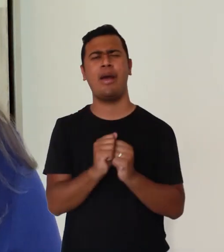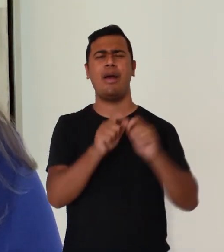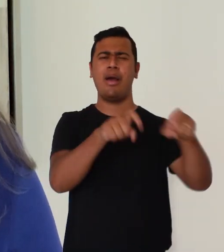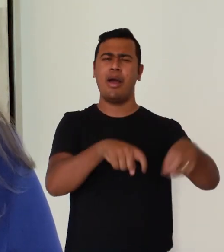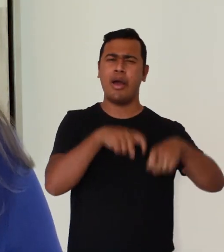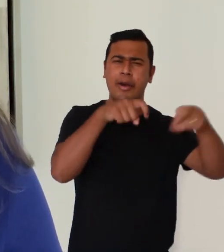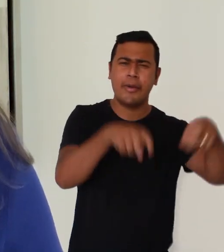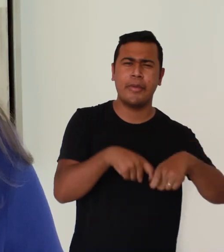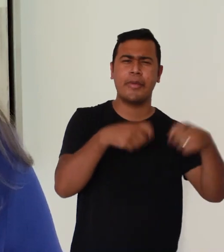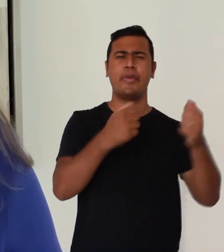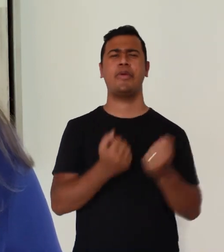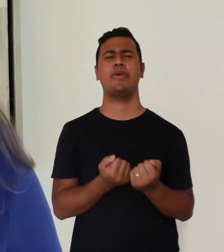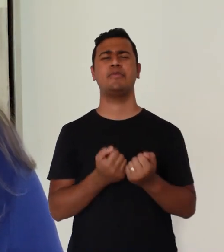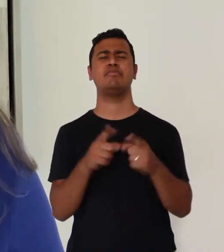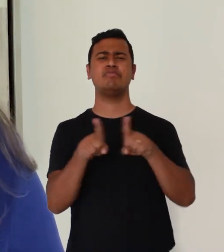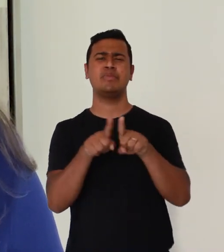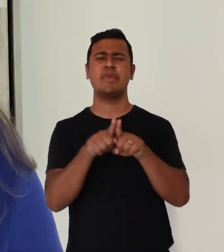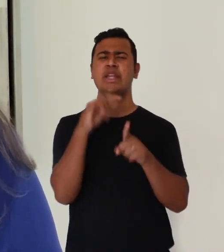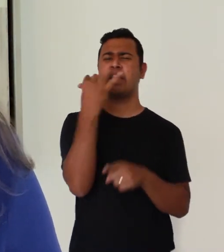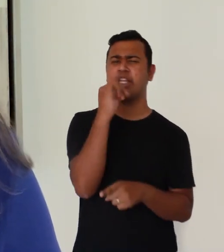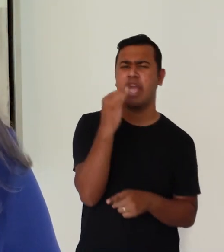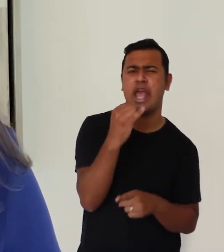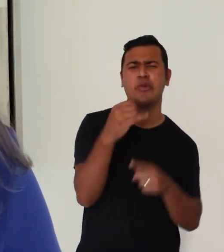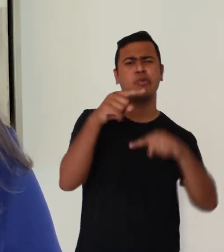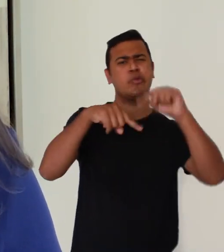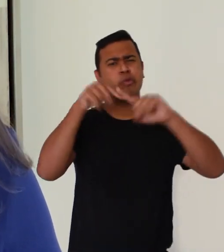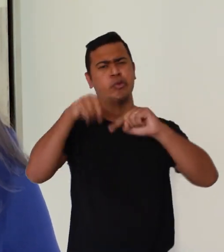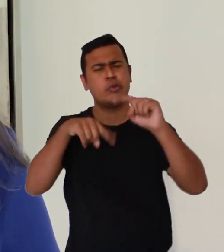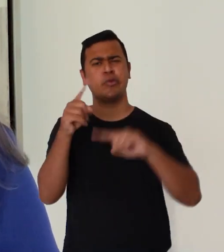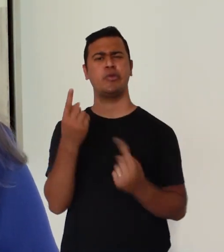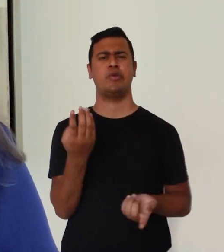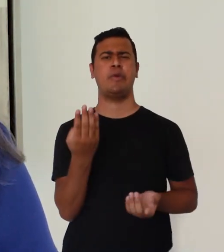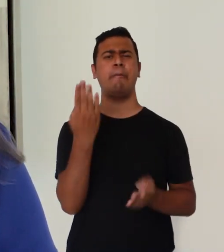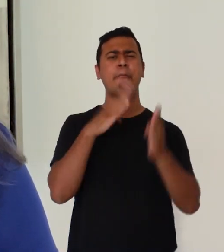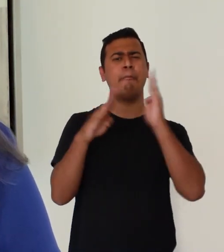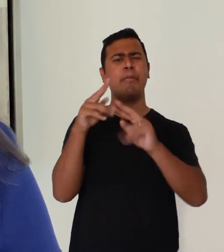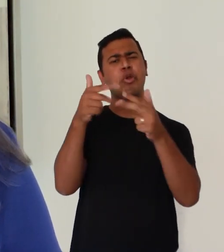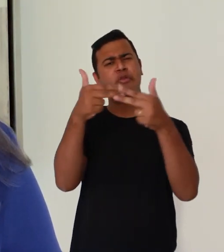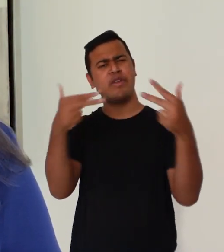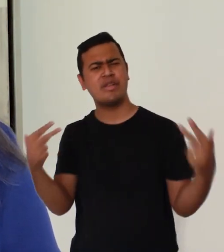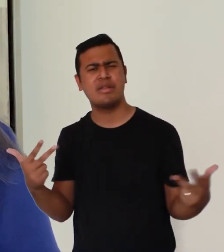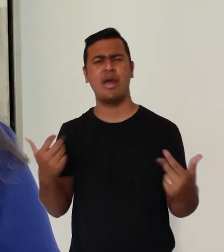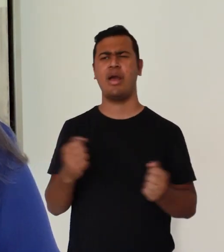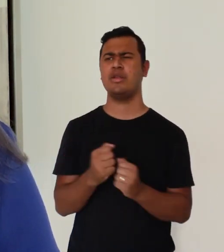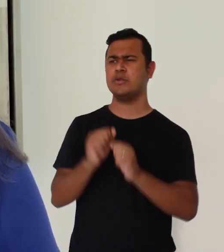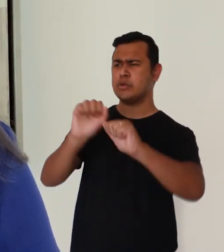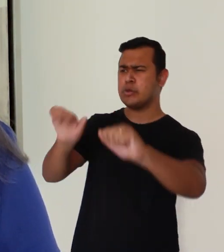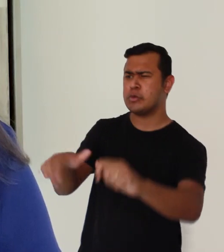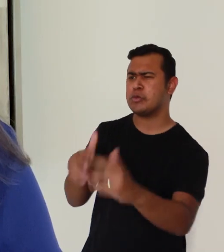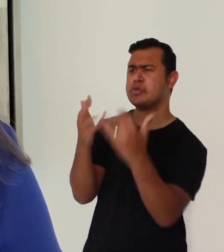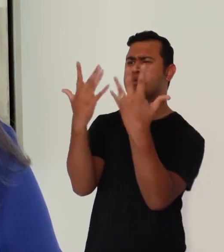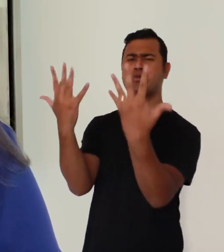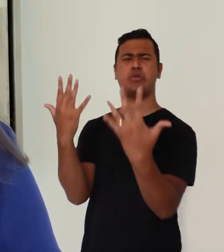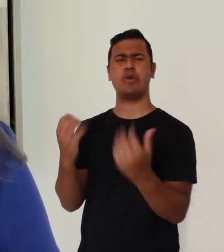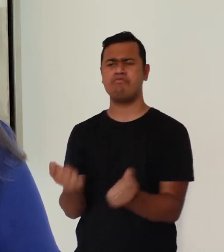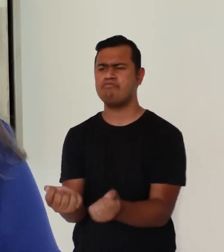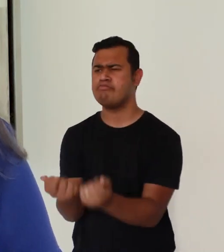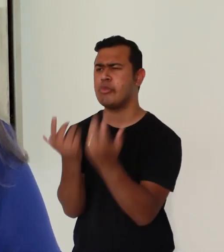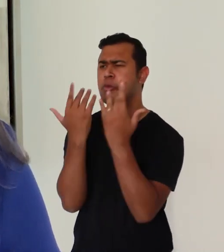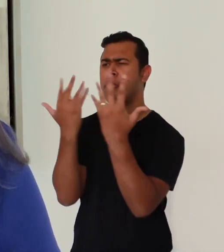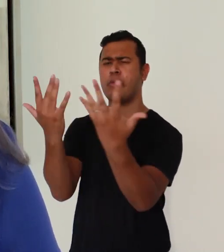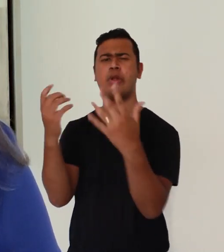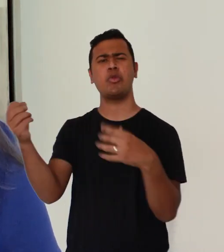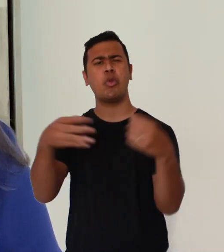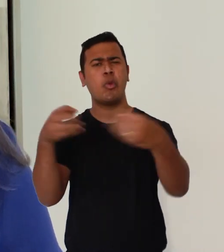agronomia, recursos genéticos, biodiversidade, recuperação de áreas degradadas, desertificação,